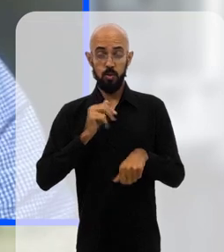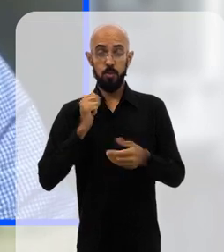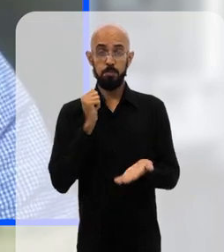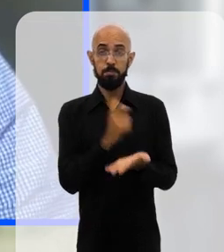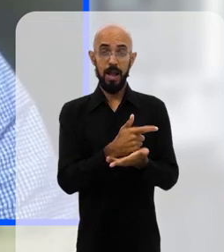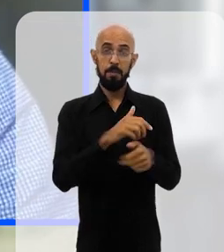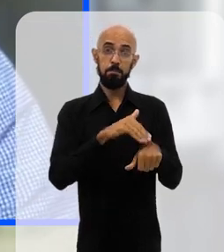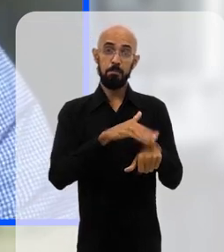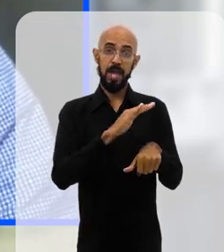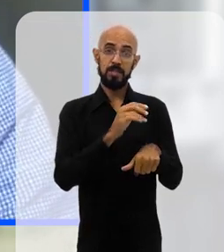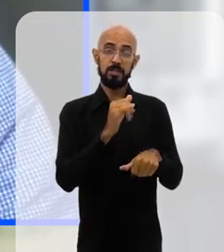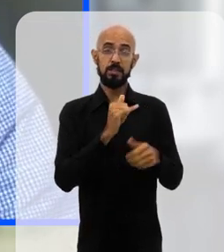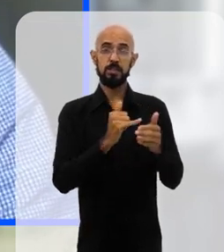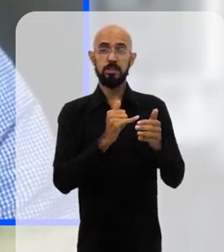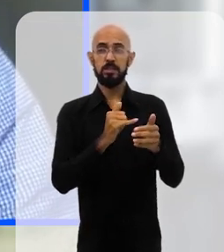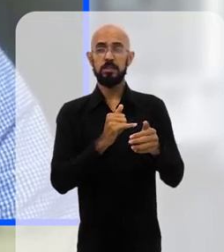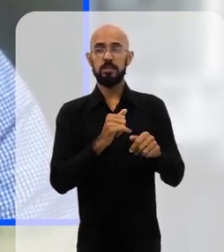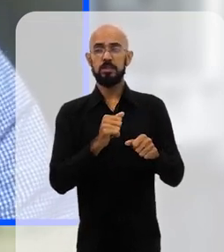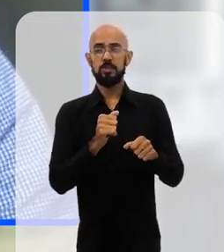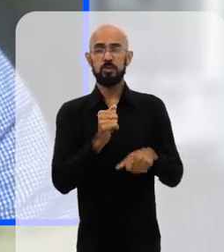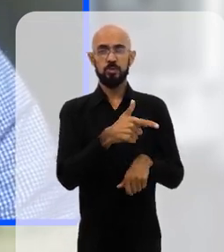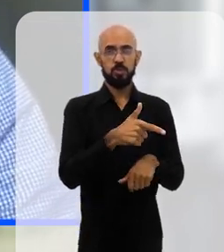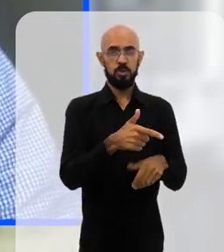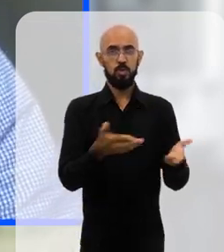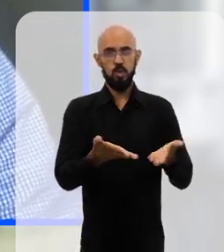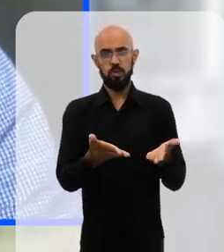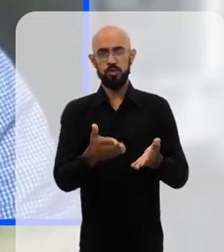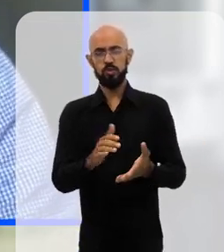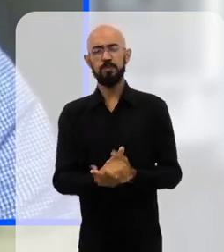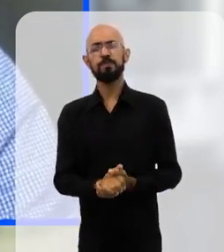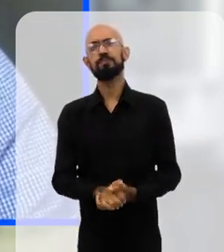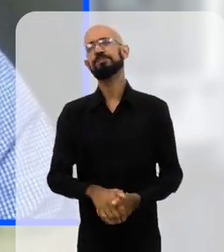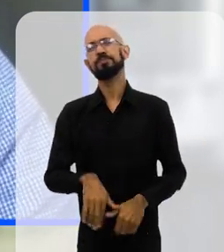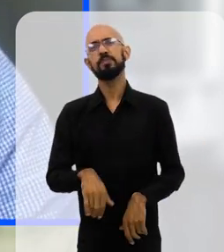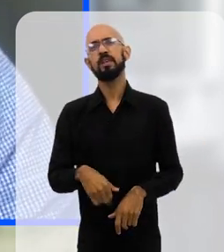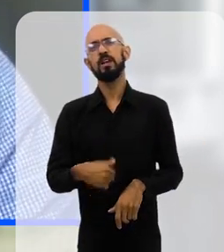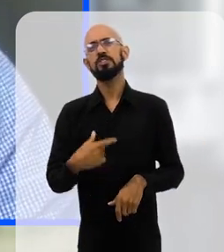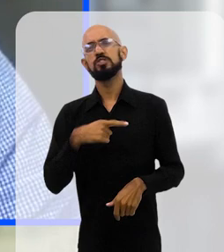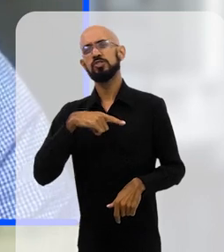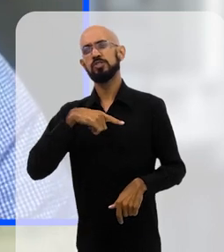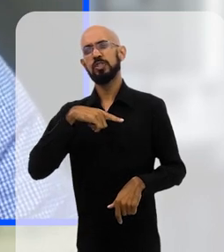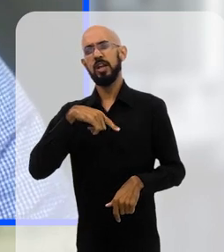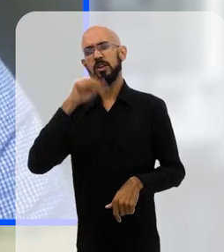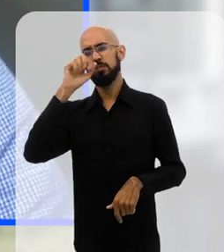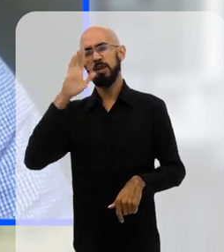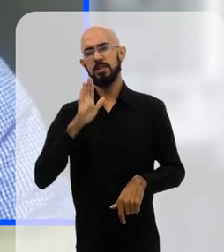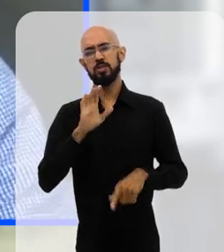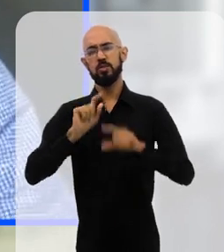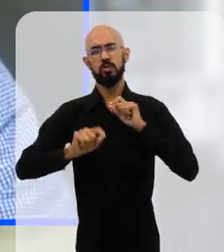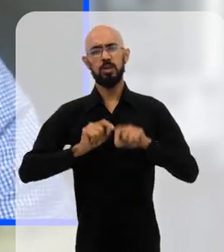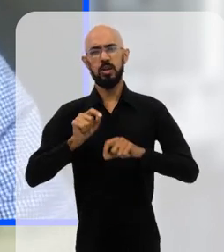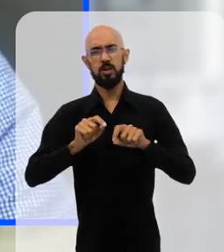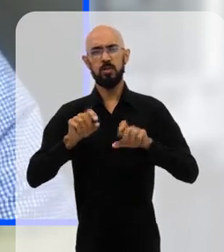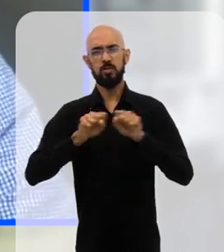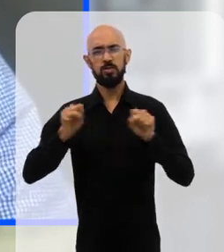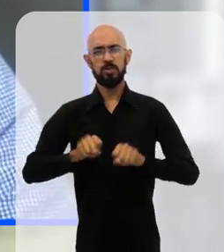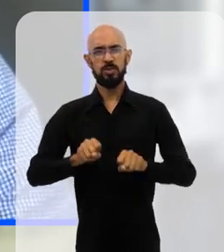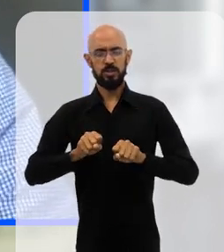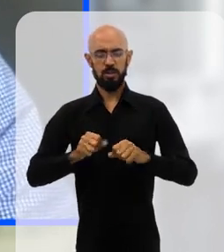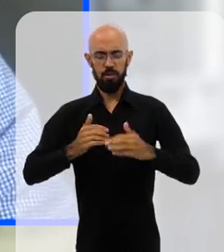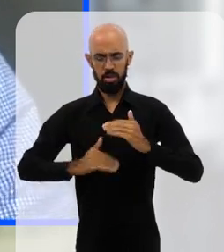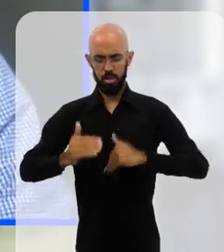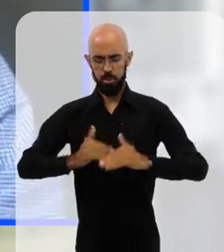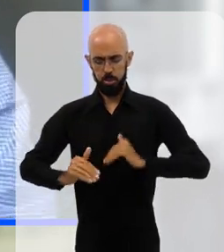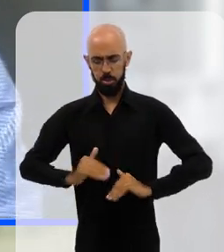rico pague mais imposto do que paga hoje. Então, gente, como você bem mencionou, a gente tem no Brasil um sistema